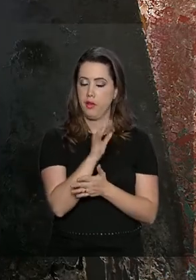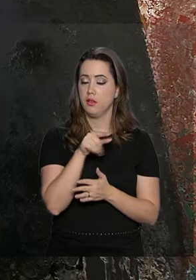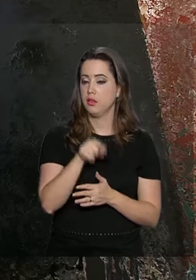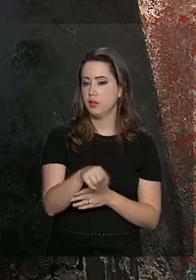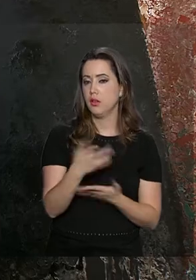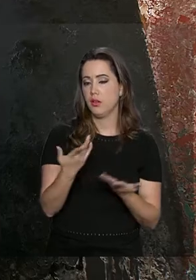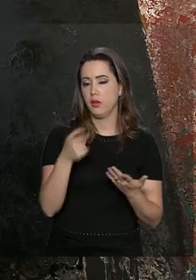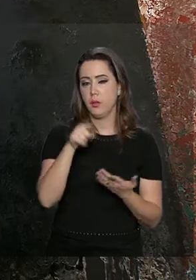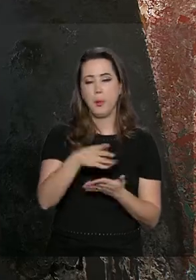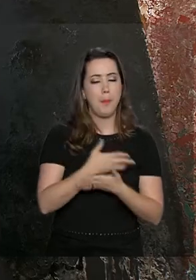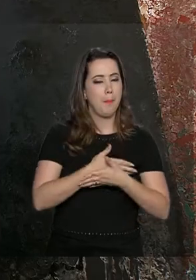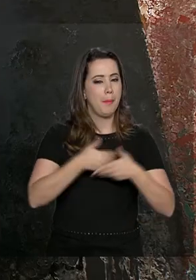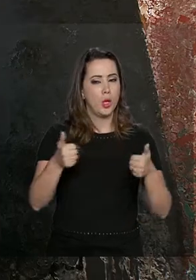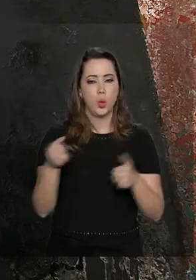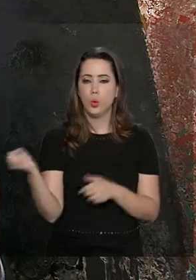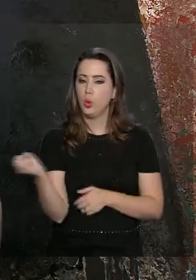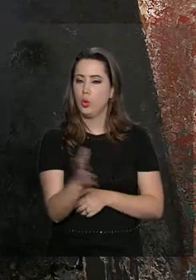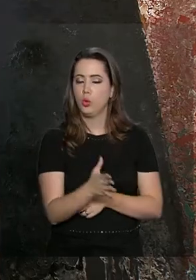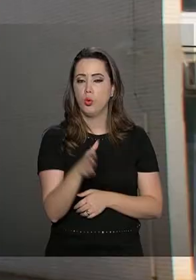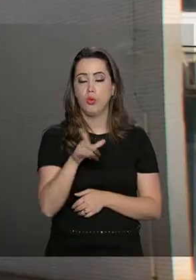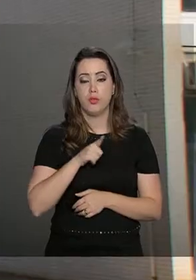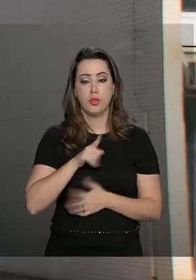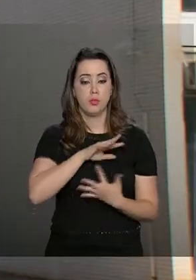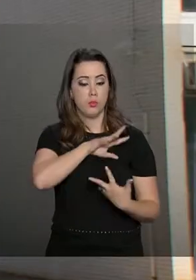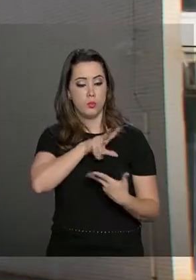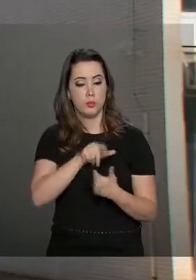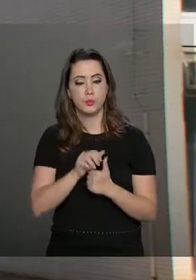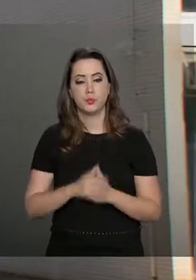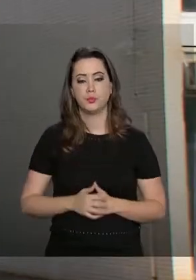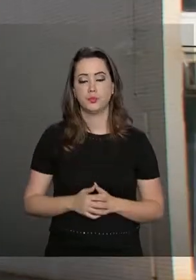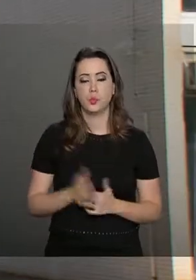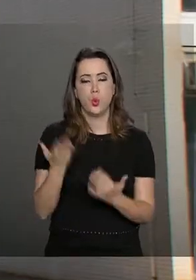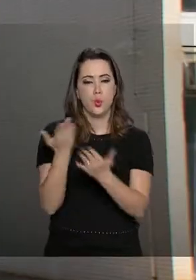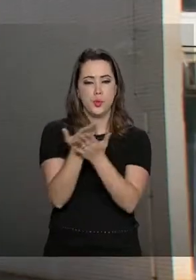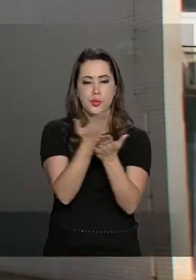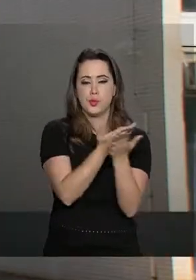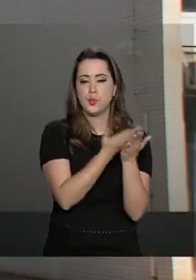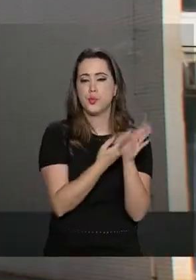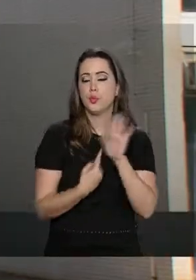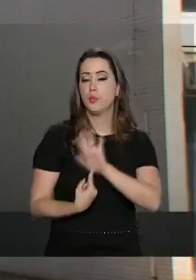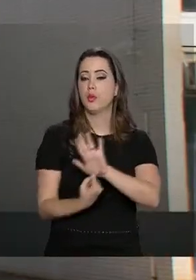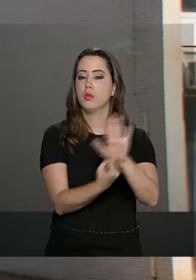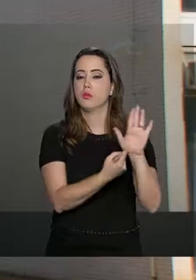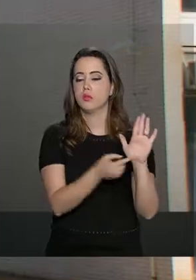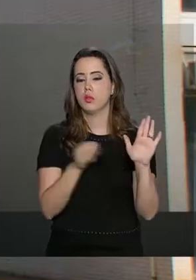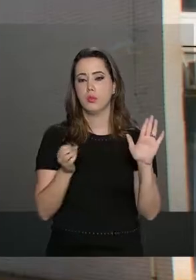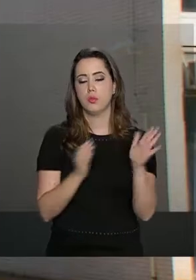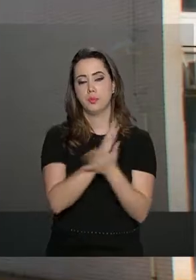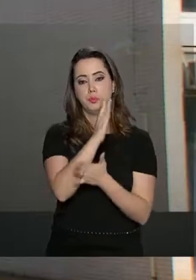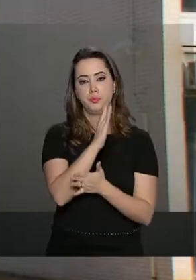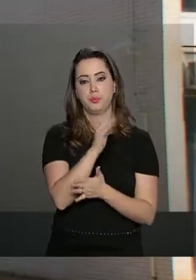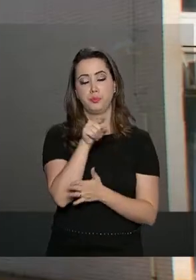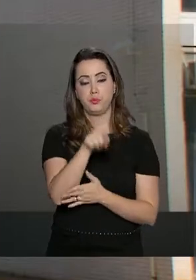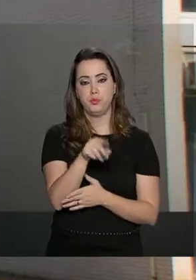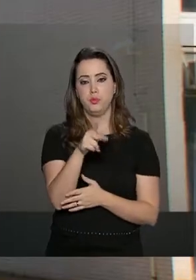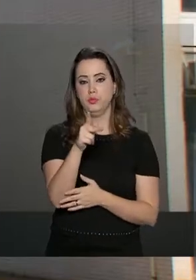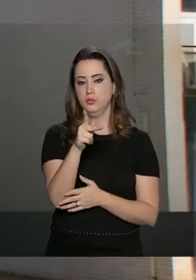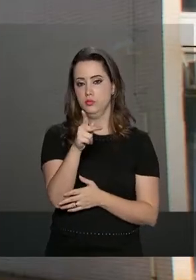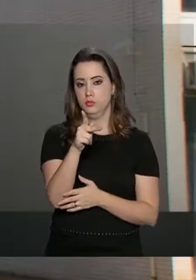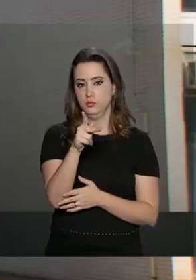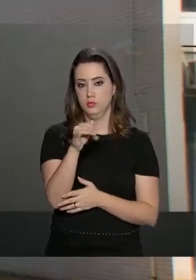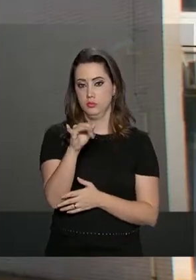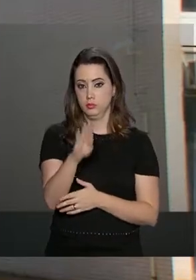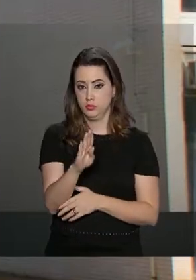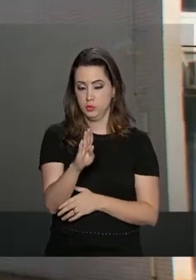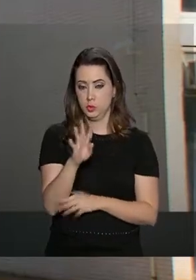Tecnicamente, é o que há de mais moderno no mundo hoje. Segundo o estudo, com a aprovação da nova Previdência, o PIB, que é a